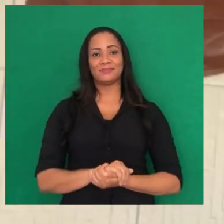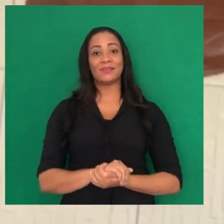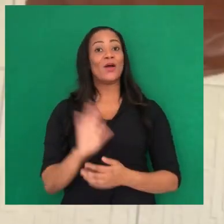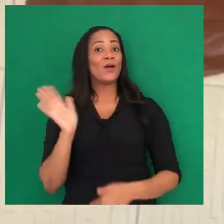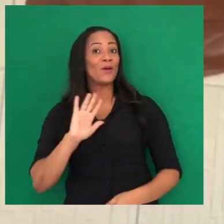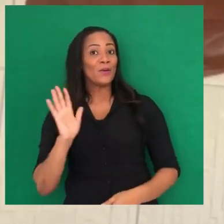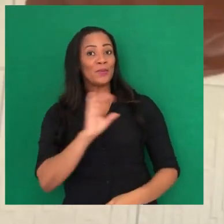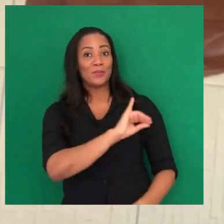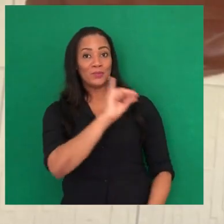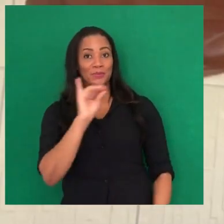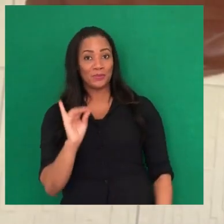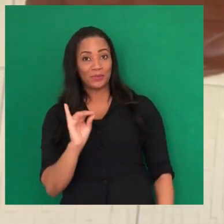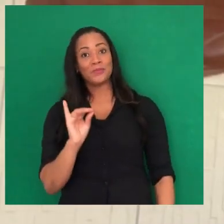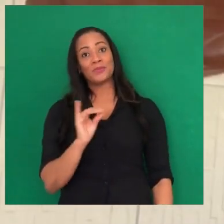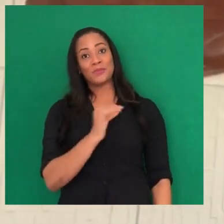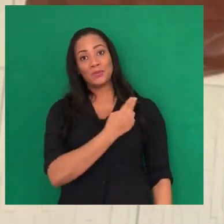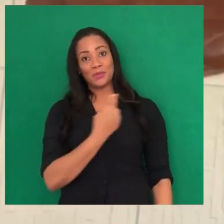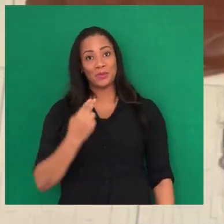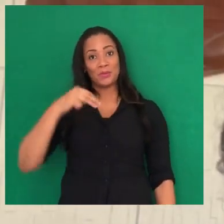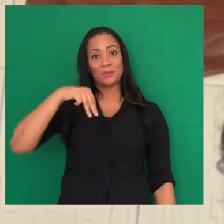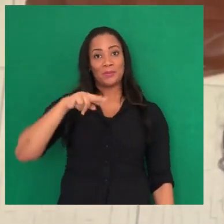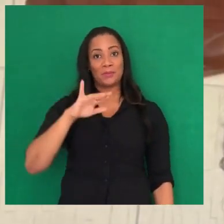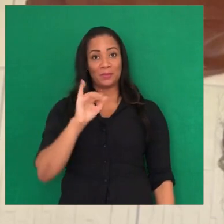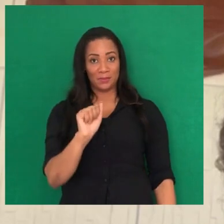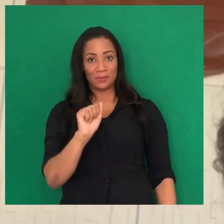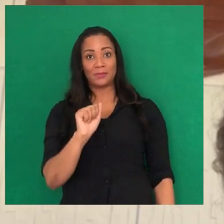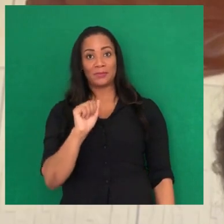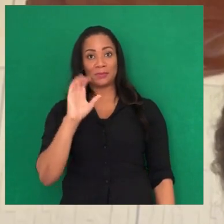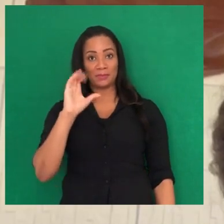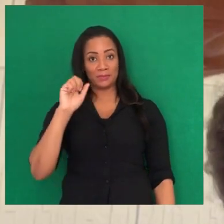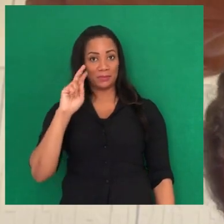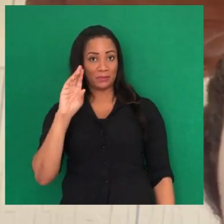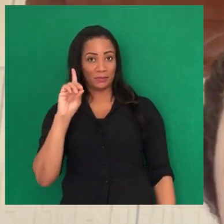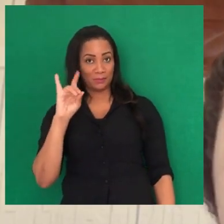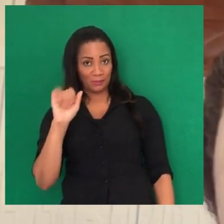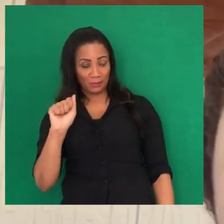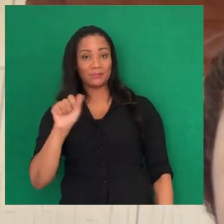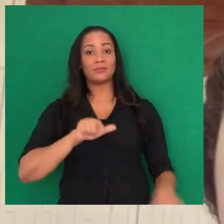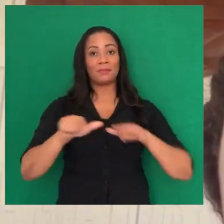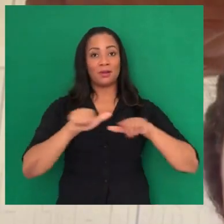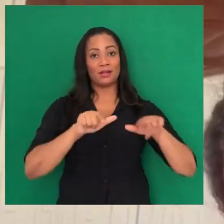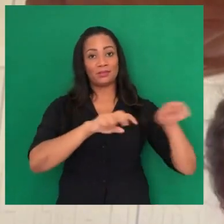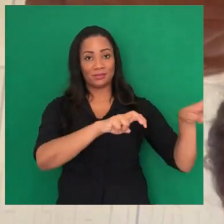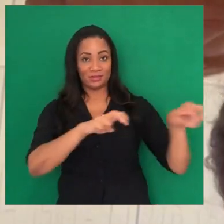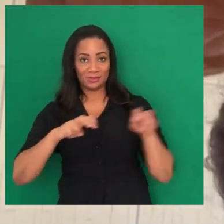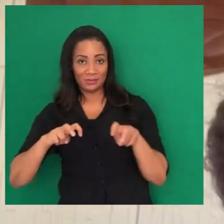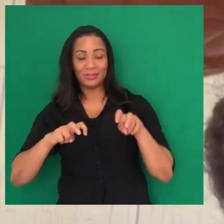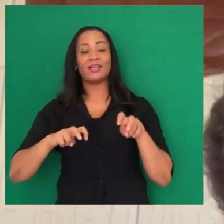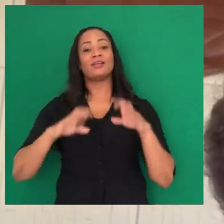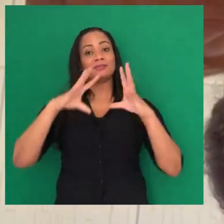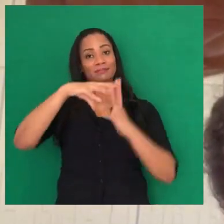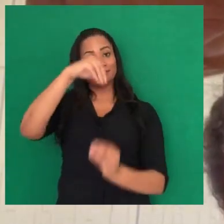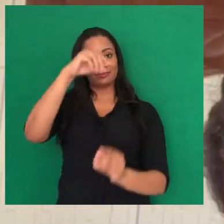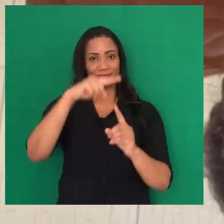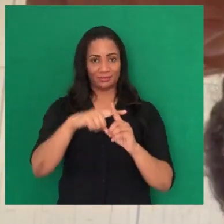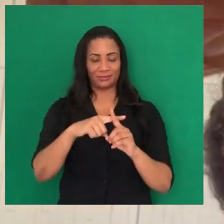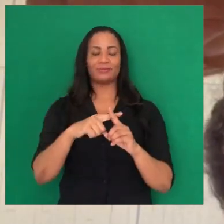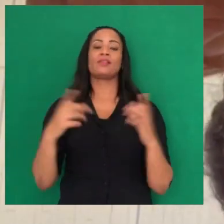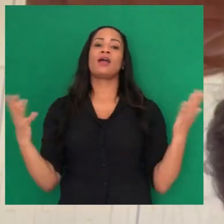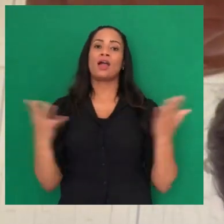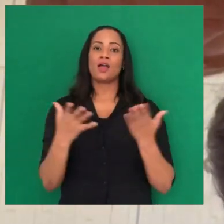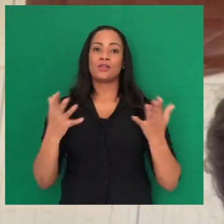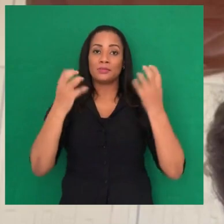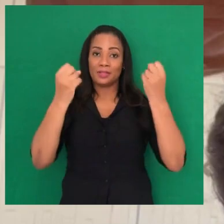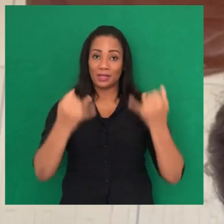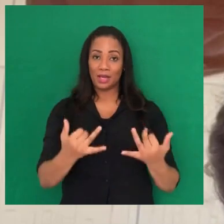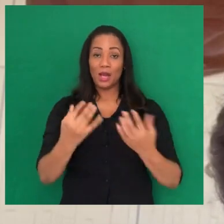Olá, eu me chamo Maria Carolina, sou estudante de Agronomia da UFRB, Campos de Cruz das Almas. E eu já vim falar para vocês um pouquinho da